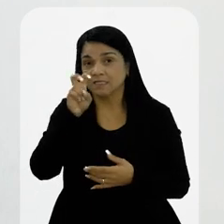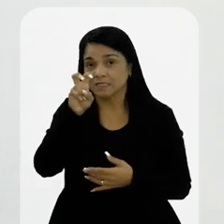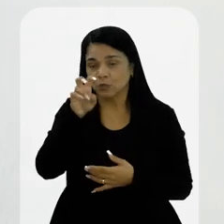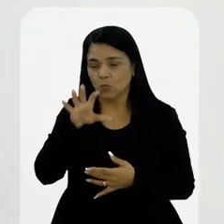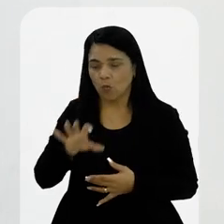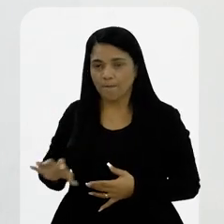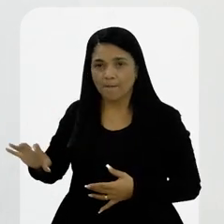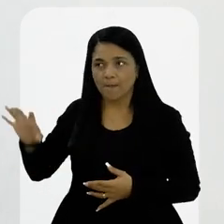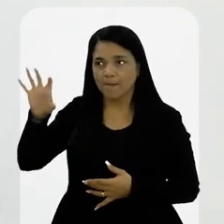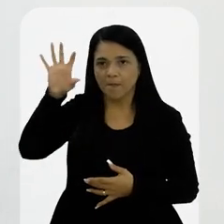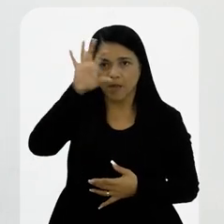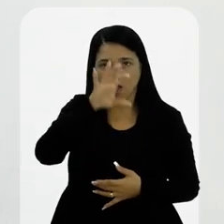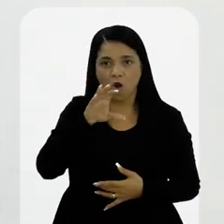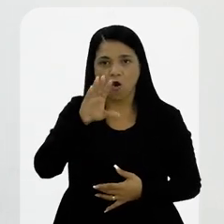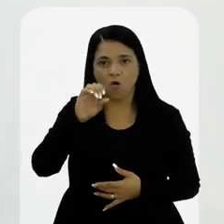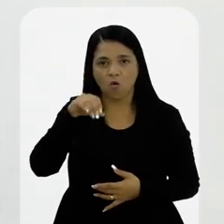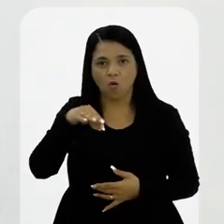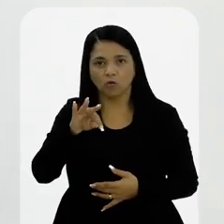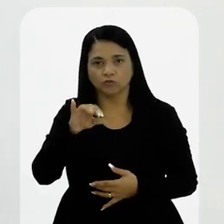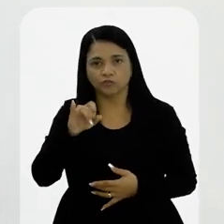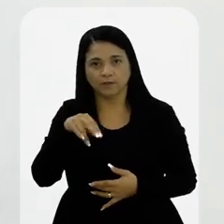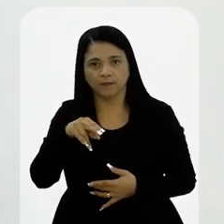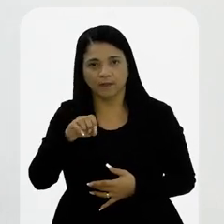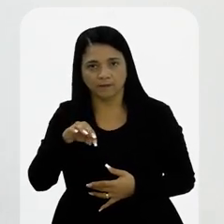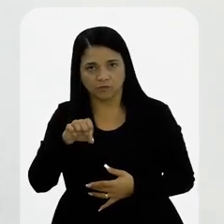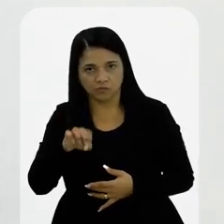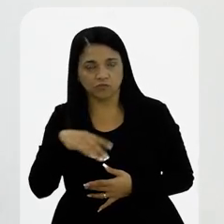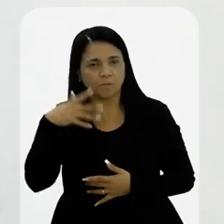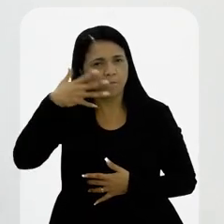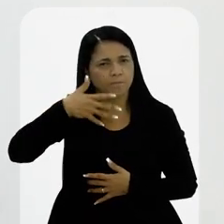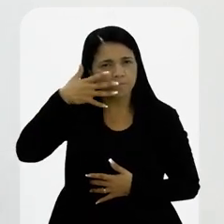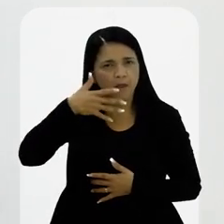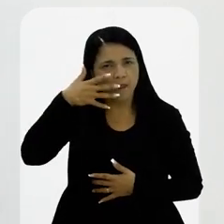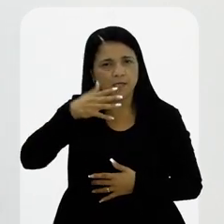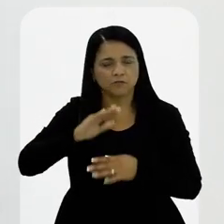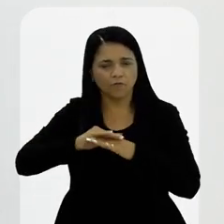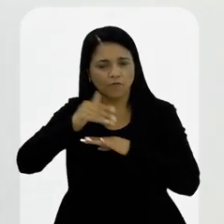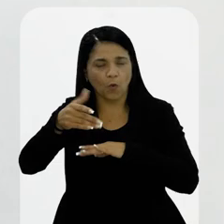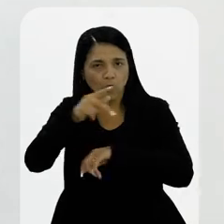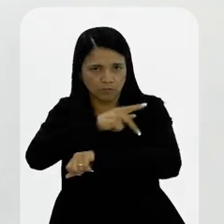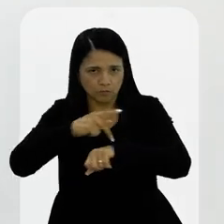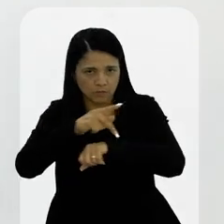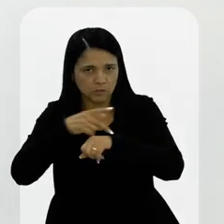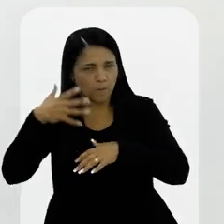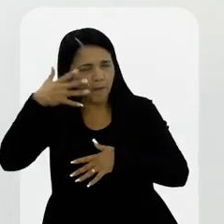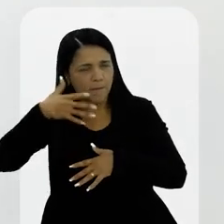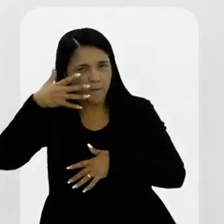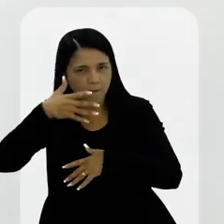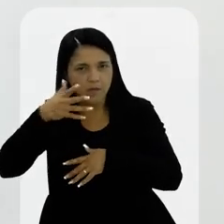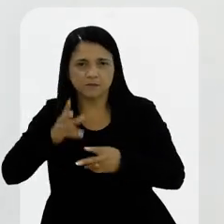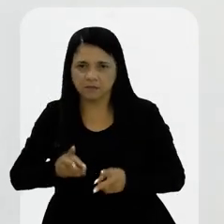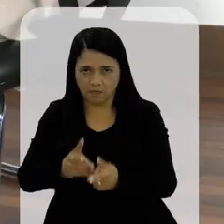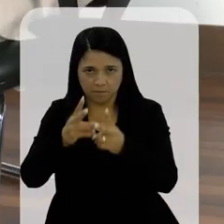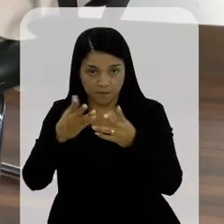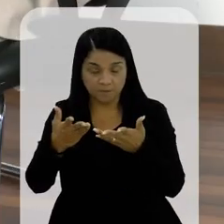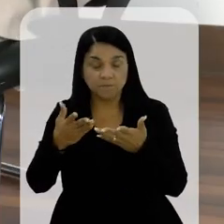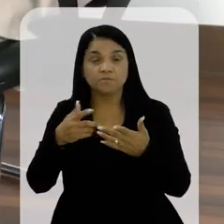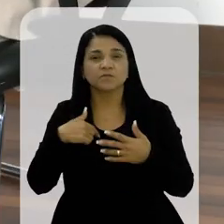Eu, por exemplo, já falei nos cinco continentes. Eu dou palestra em diversos lugares, toda hora eu estou falando fora do Brasil.